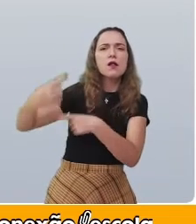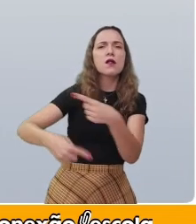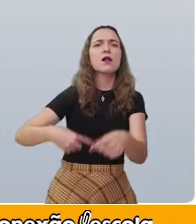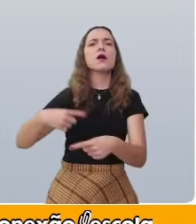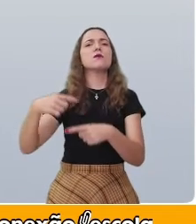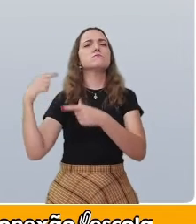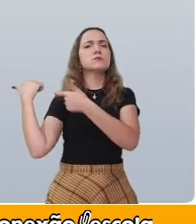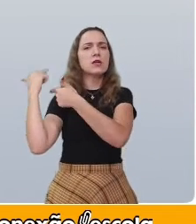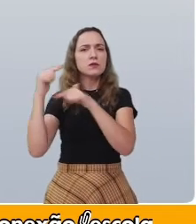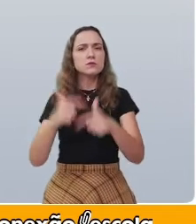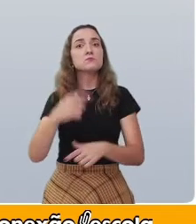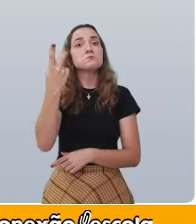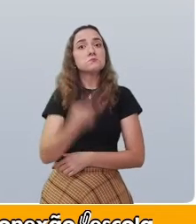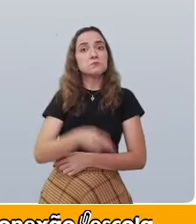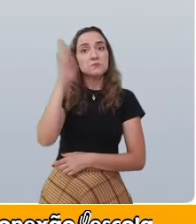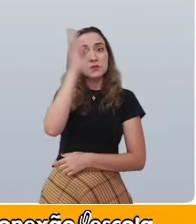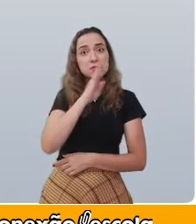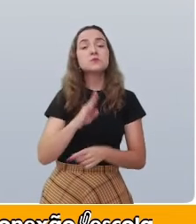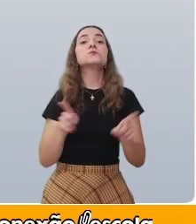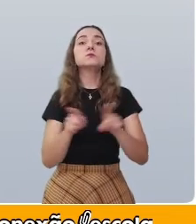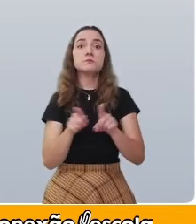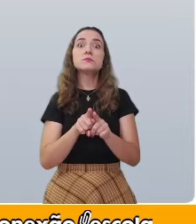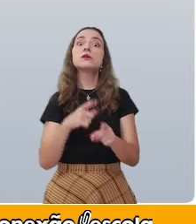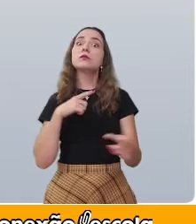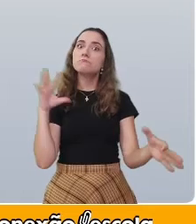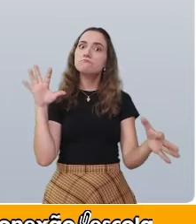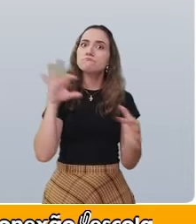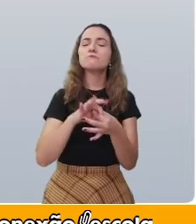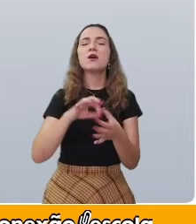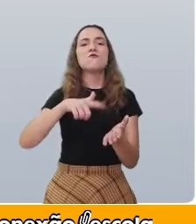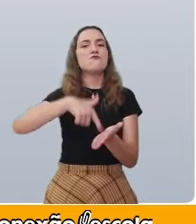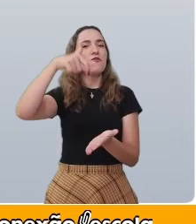e fazem parte do folclore brasileiro.